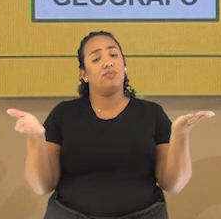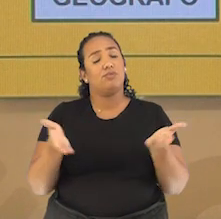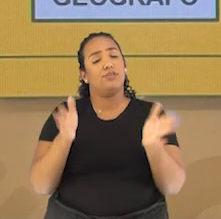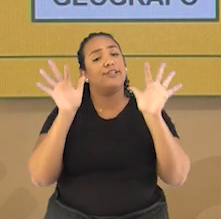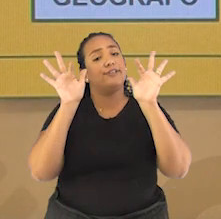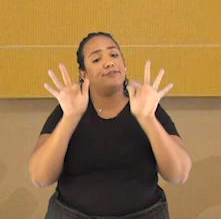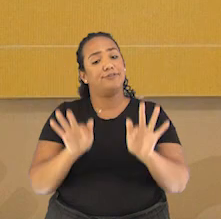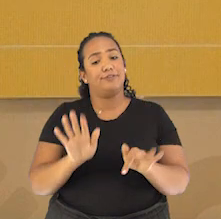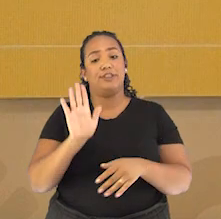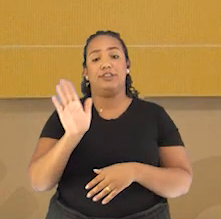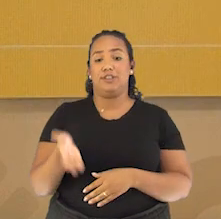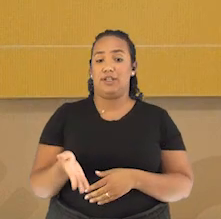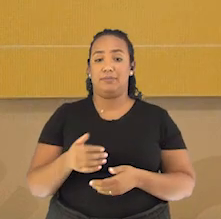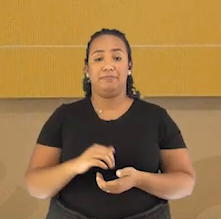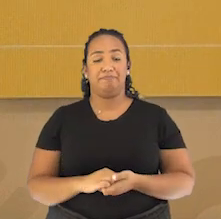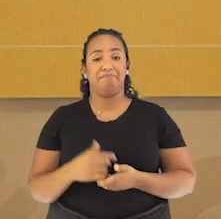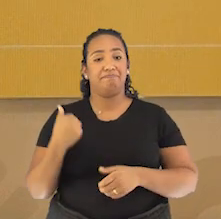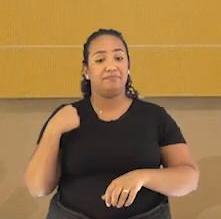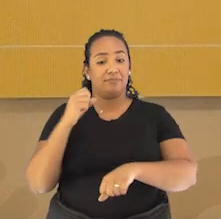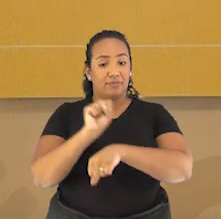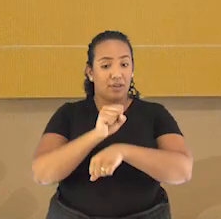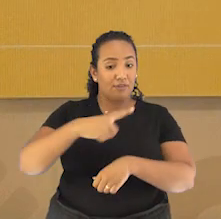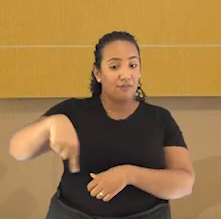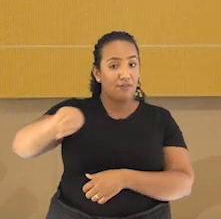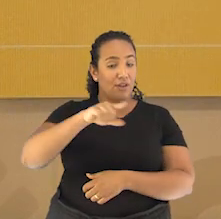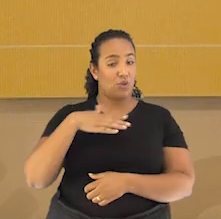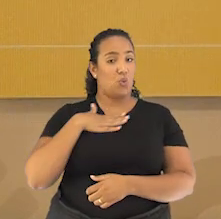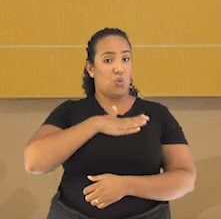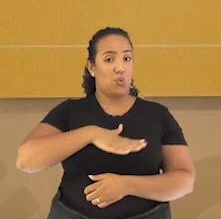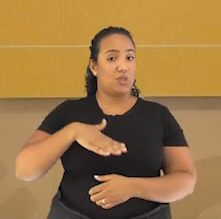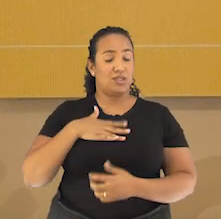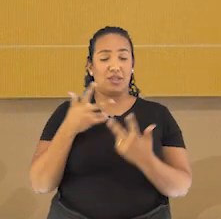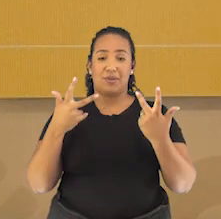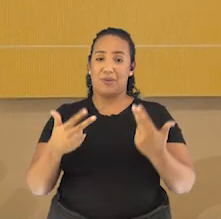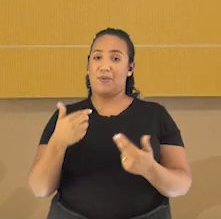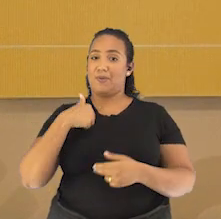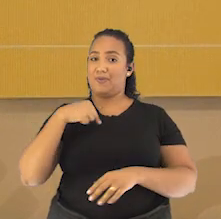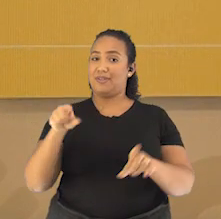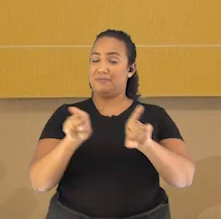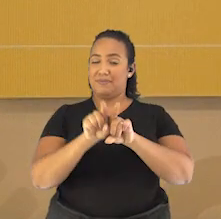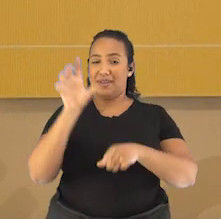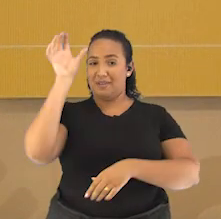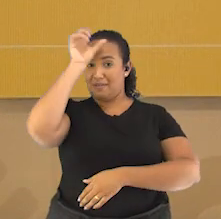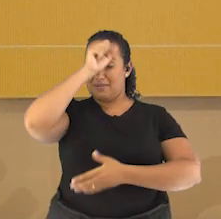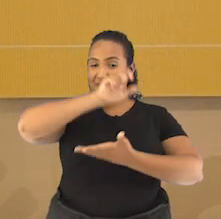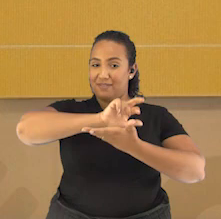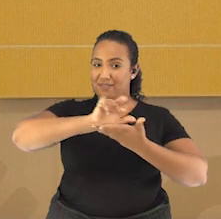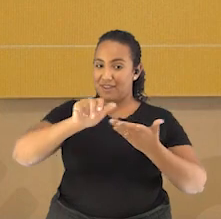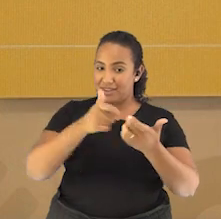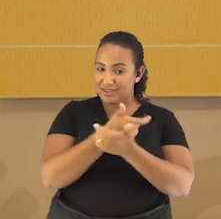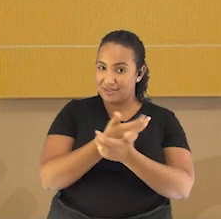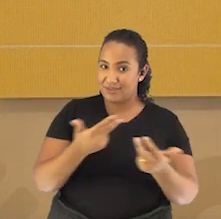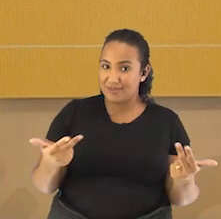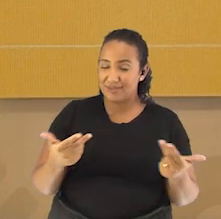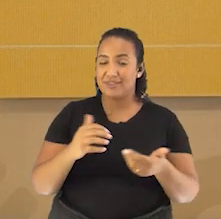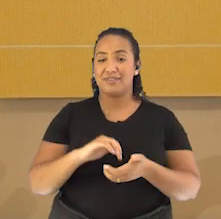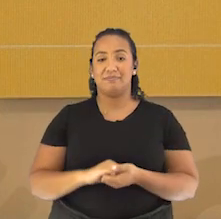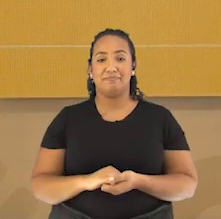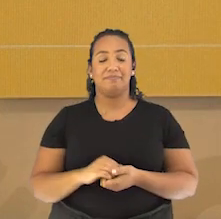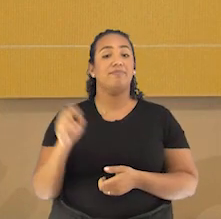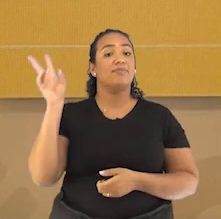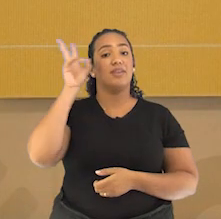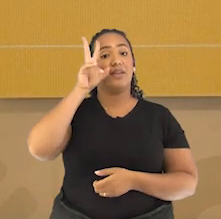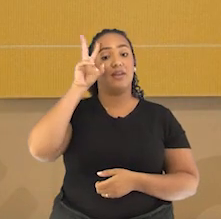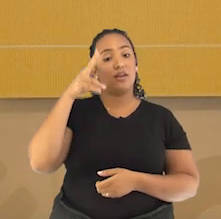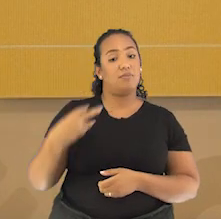nossa aula de hoje está chegando ao fim. Eu espero que vocês tenham gostado tanto quanto eu e aprendido muitas coisas novas.